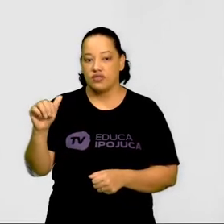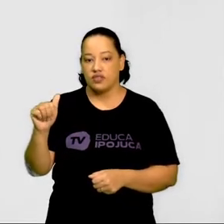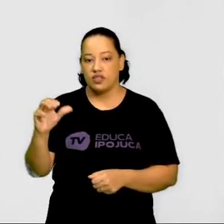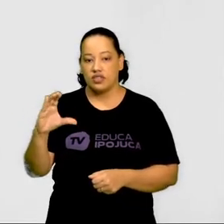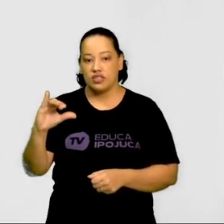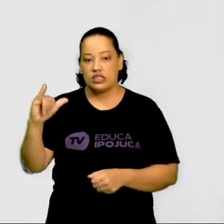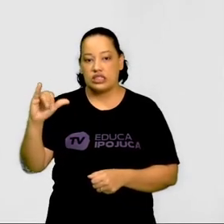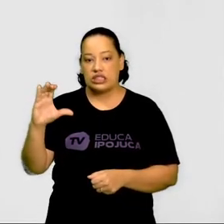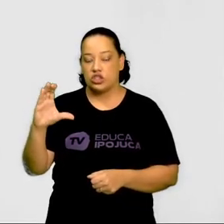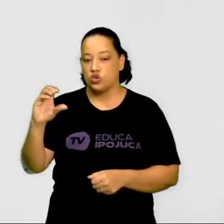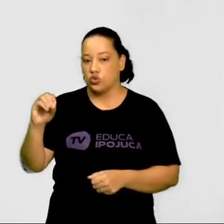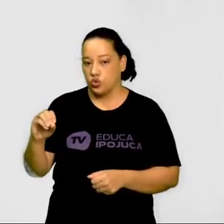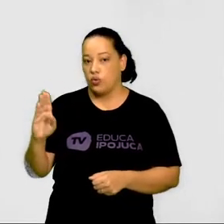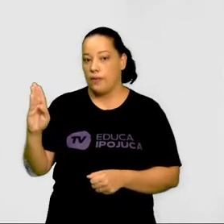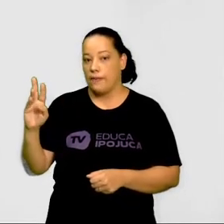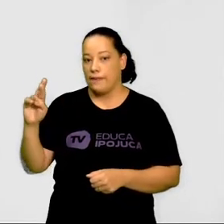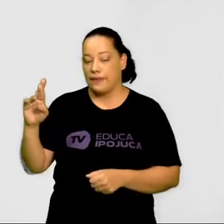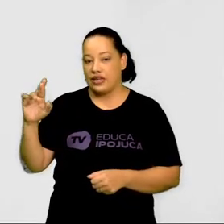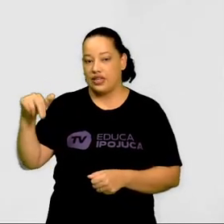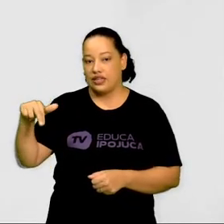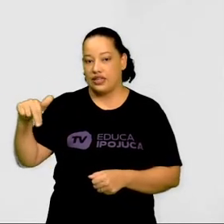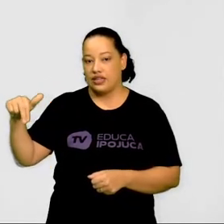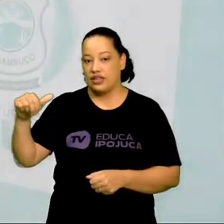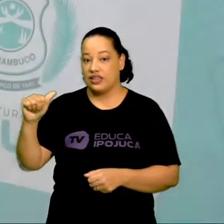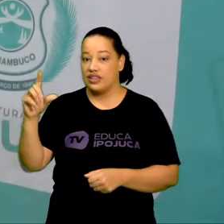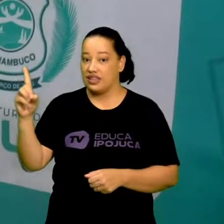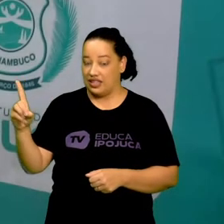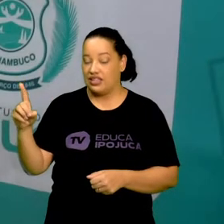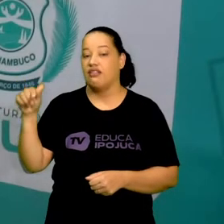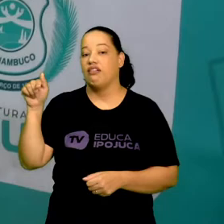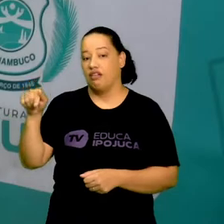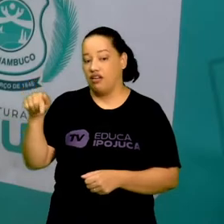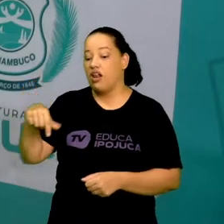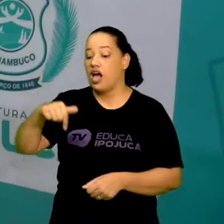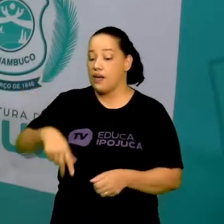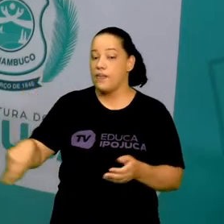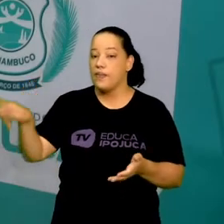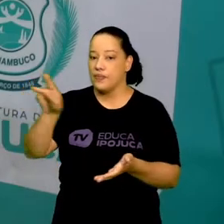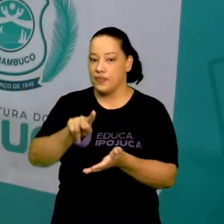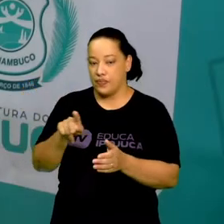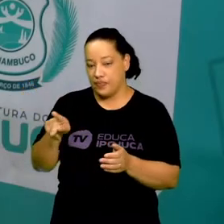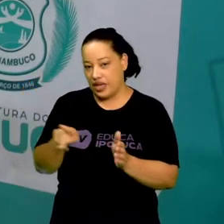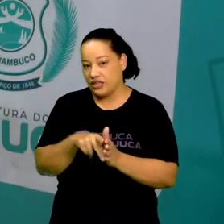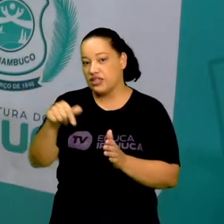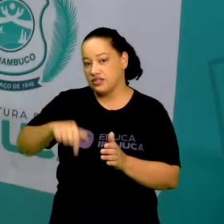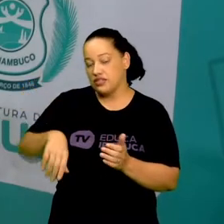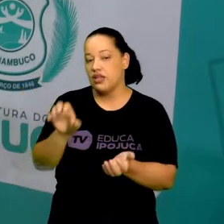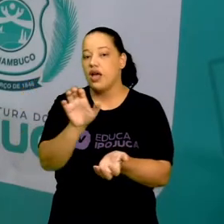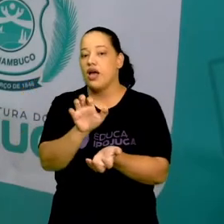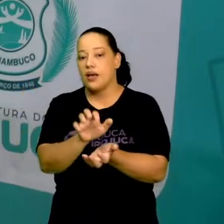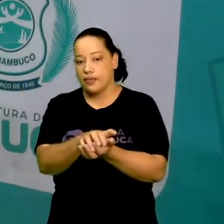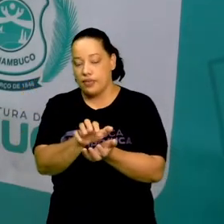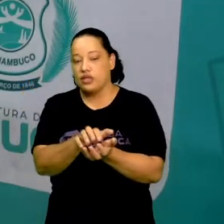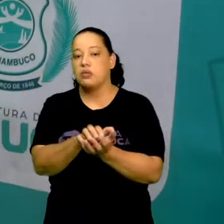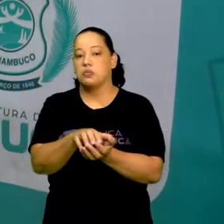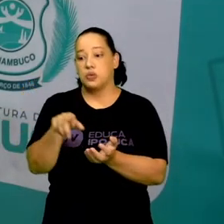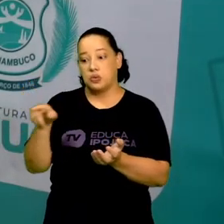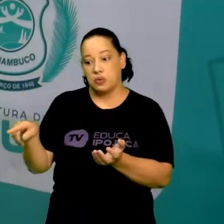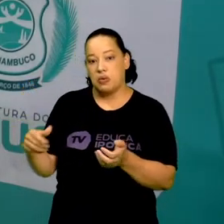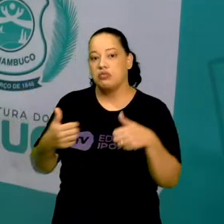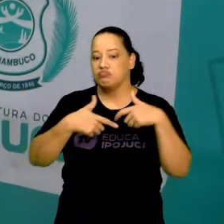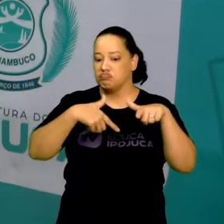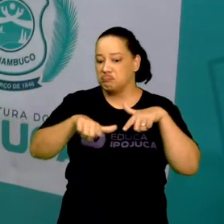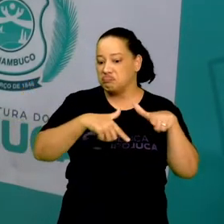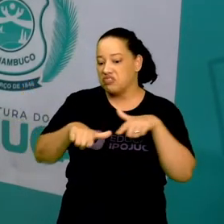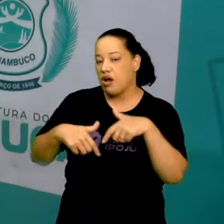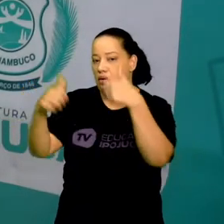artista conhecido internacionalmente e aqui do nosso estado, já falecido, mas com as vastas obras na